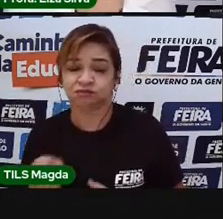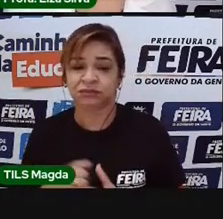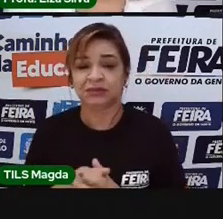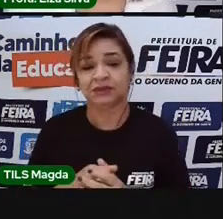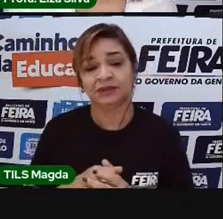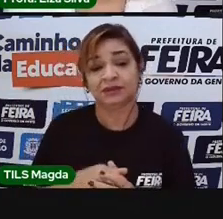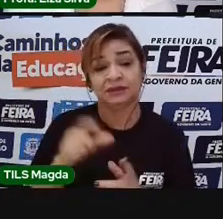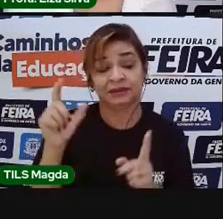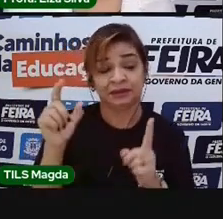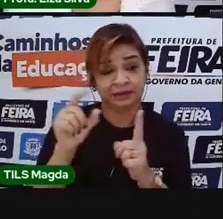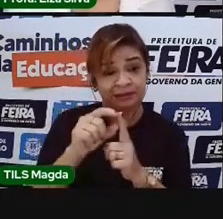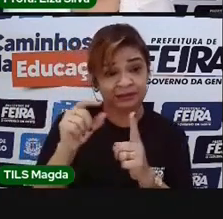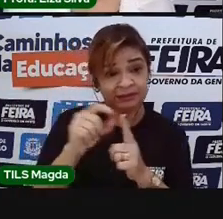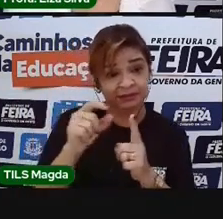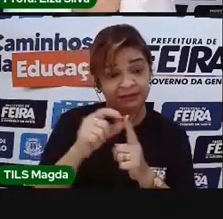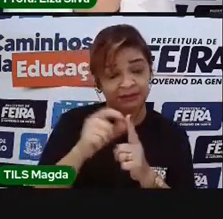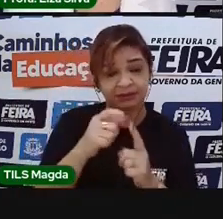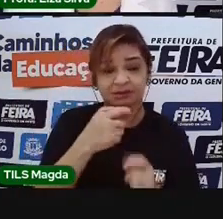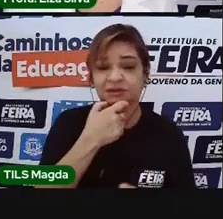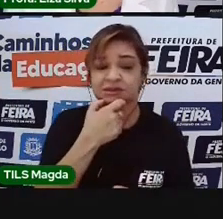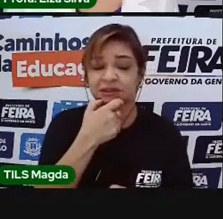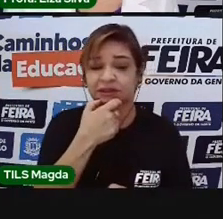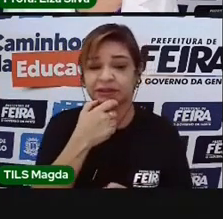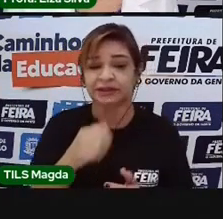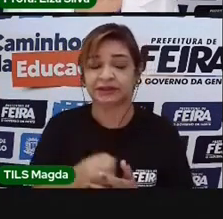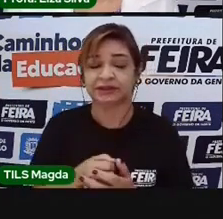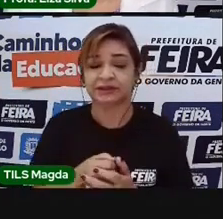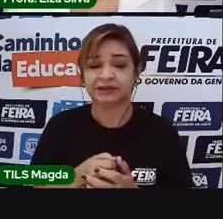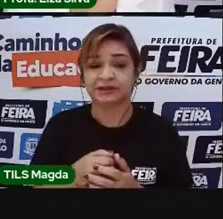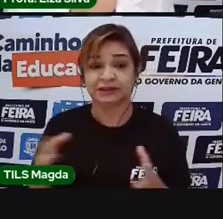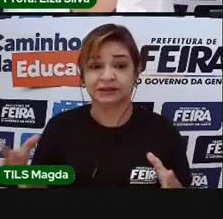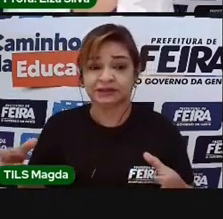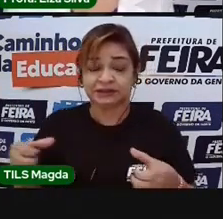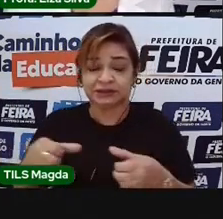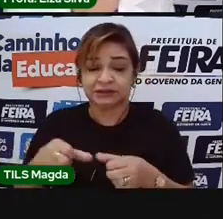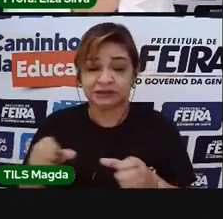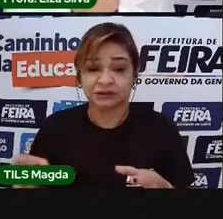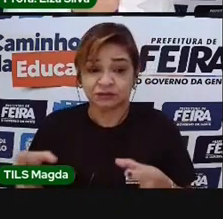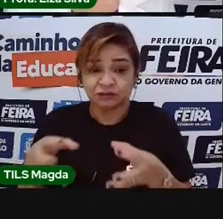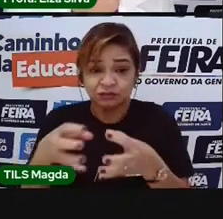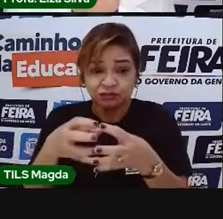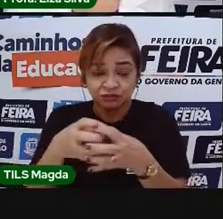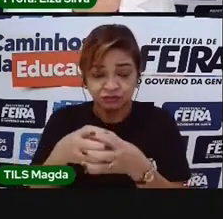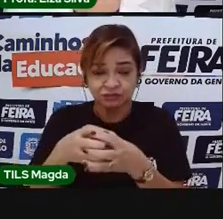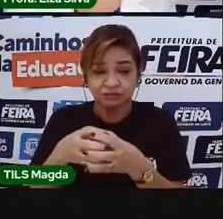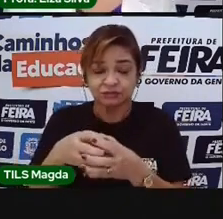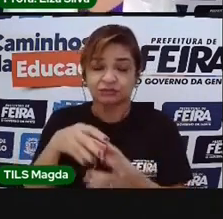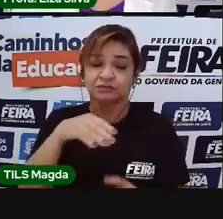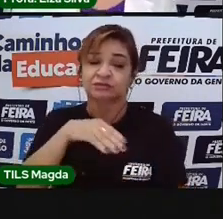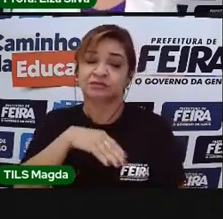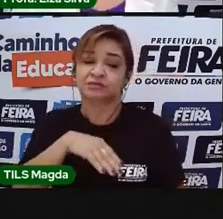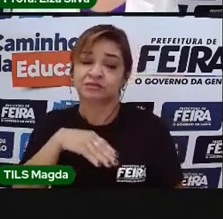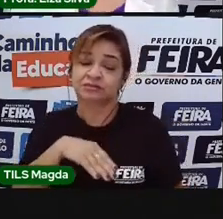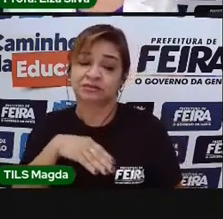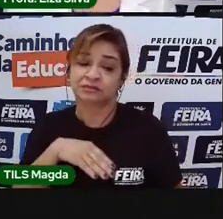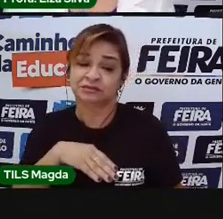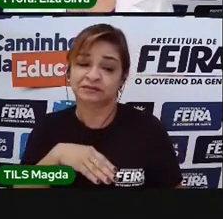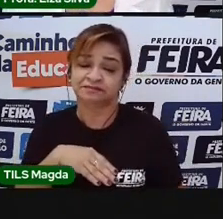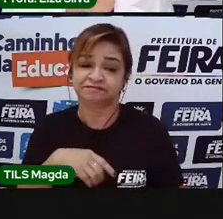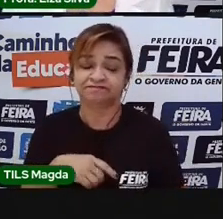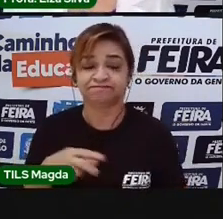ou palavras em inglês que se incorporaram no português. Existem duas